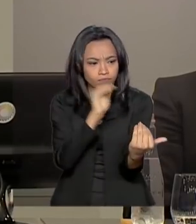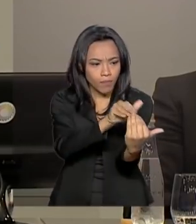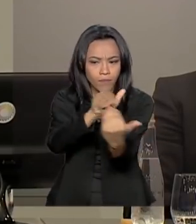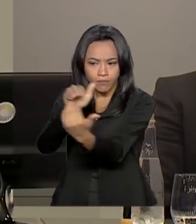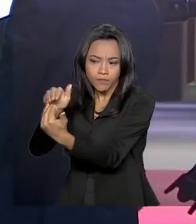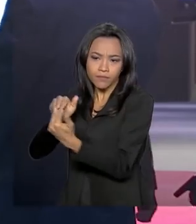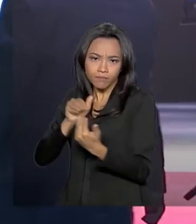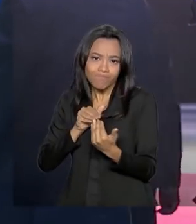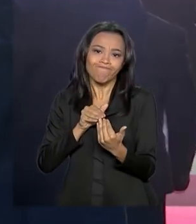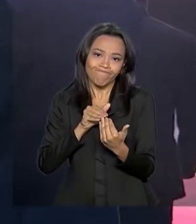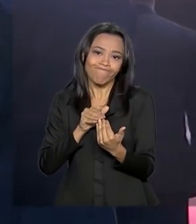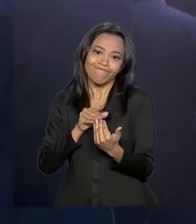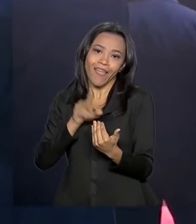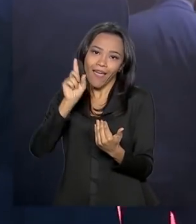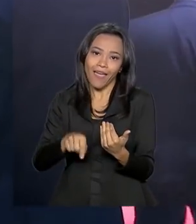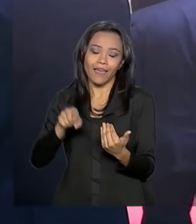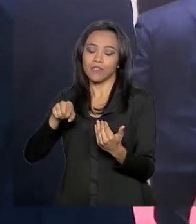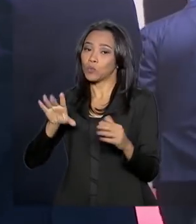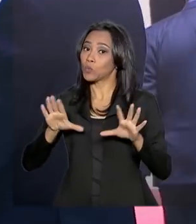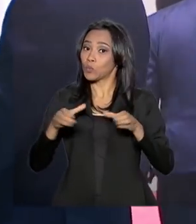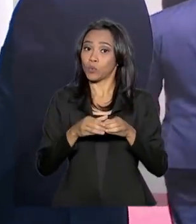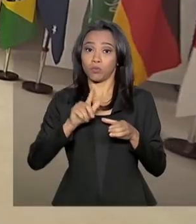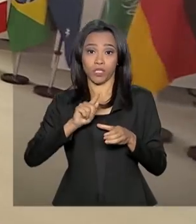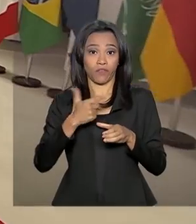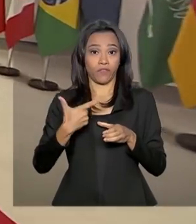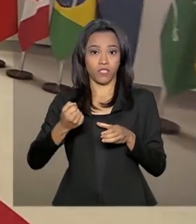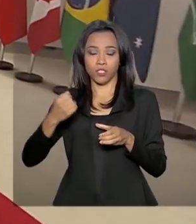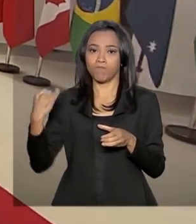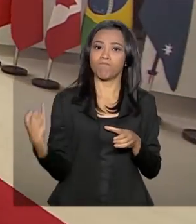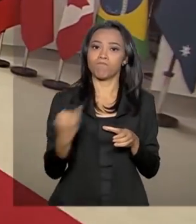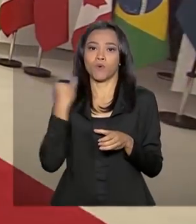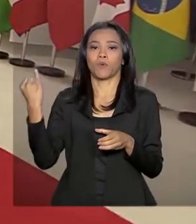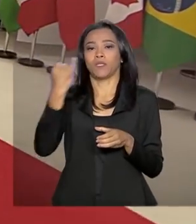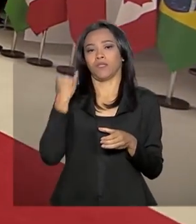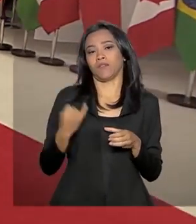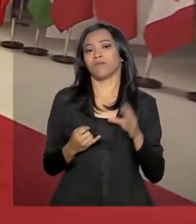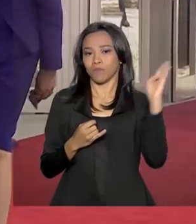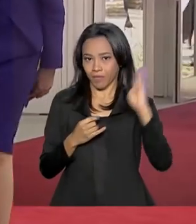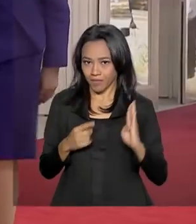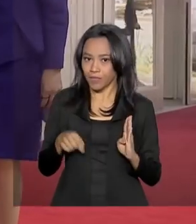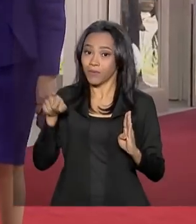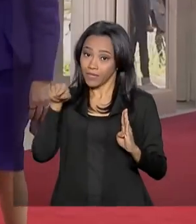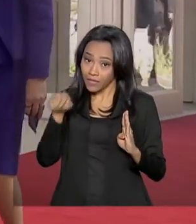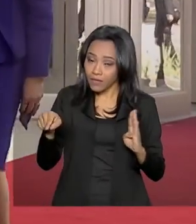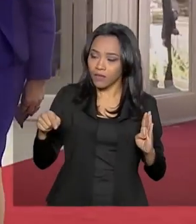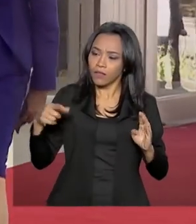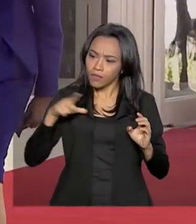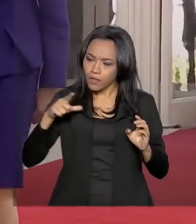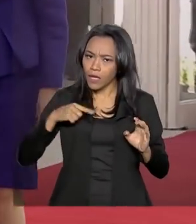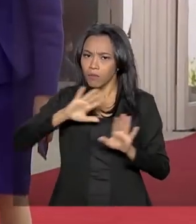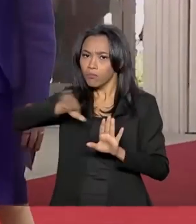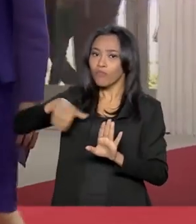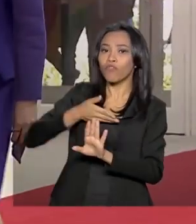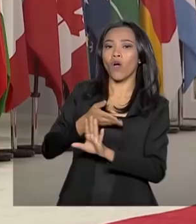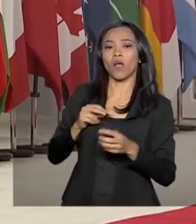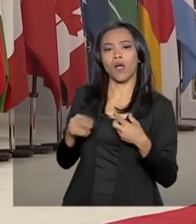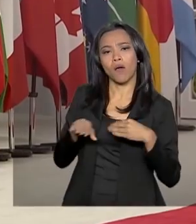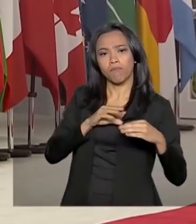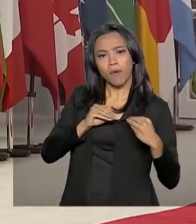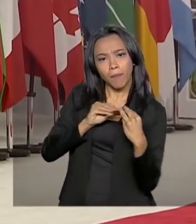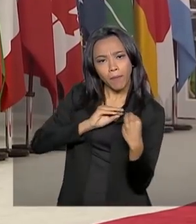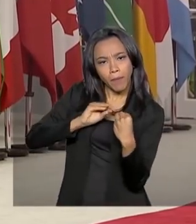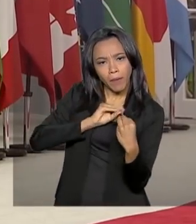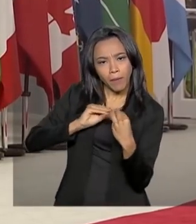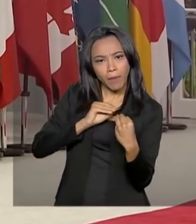o G20 tem importância central para o Brasil, que, paralelamente ao encontro, faz reuniões bilaterais de